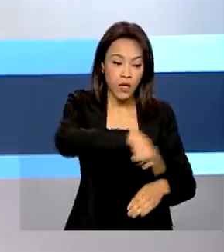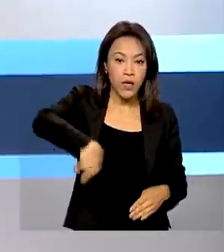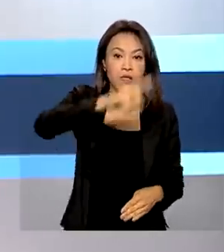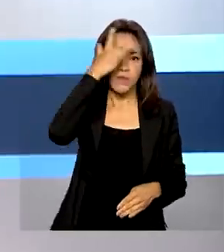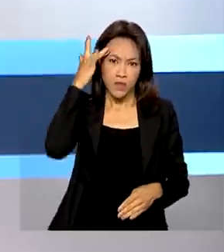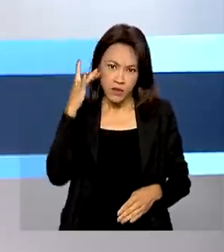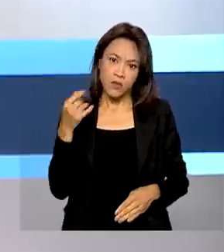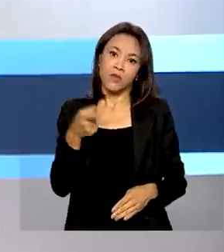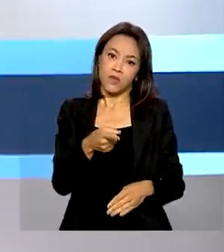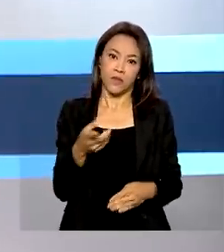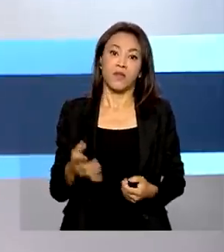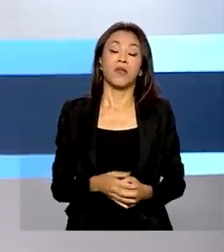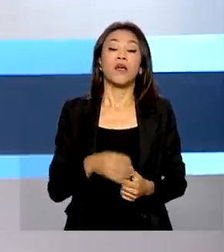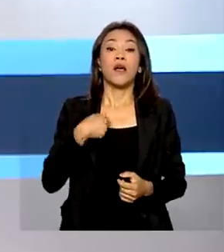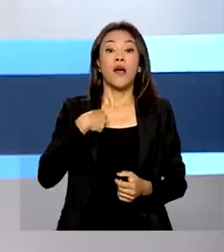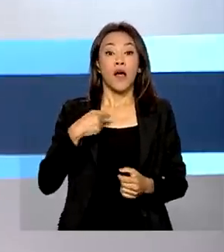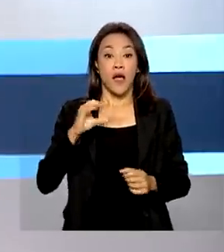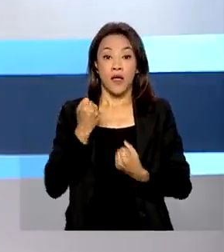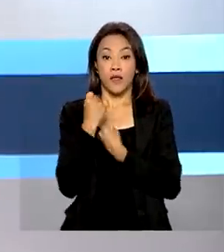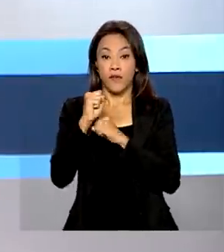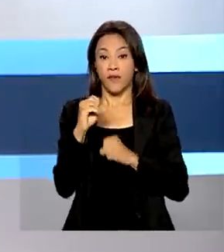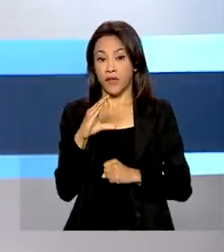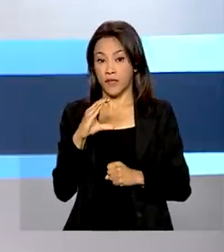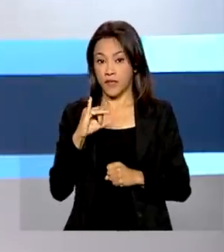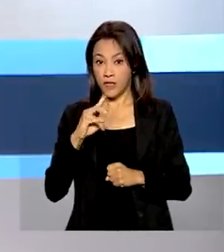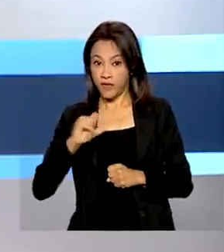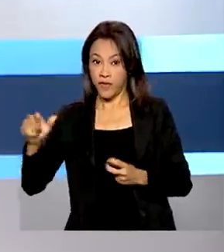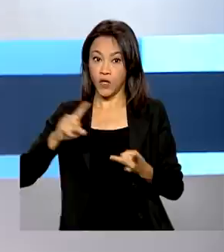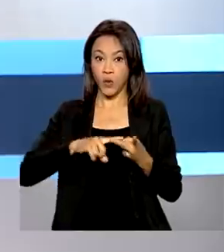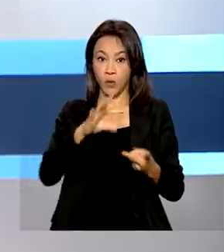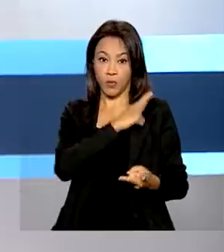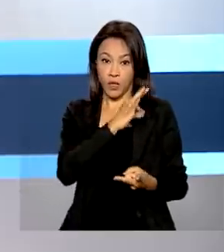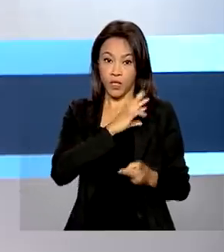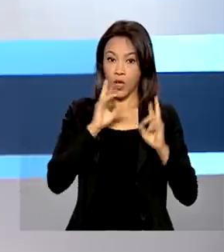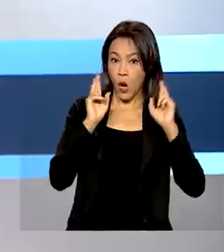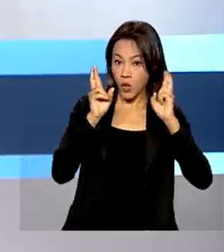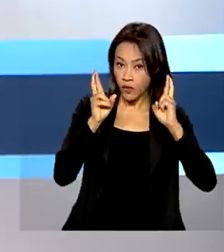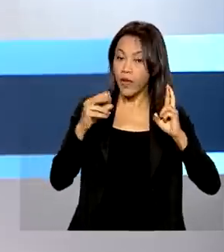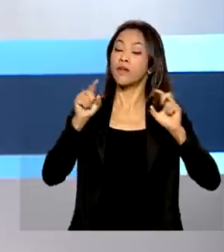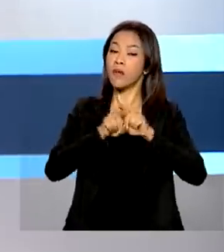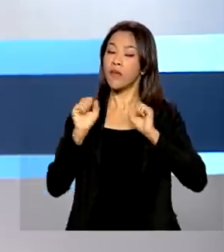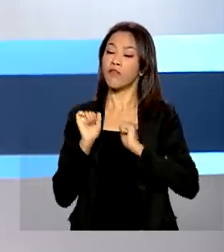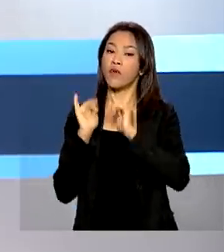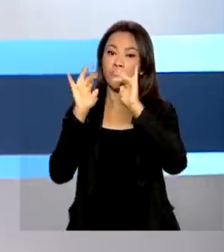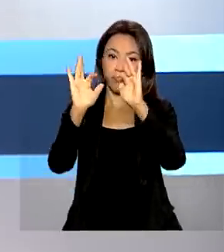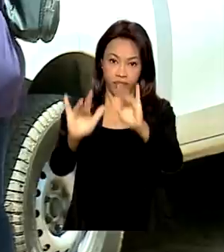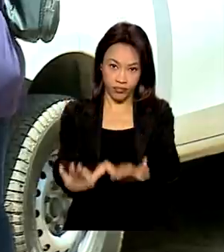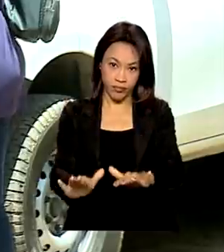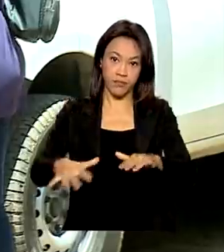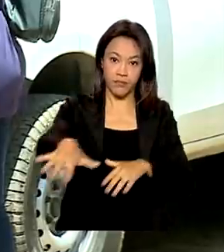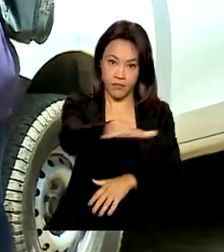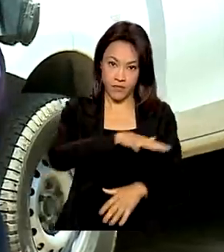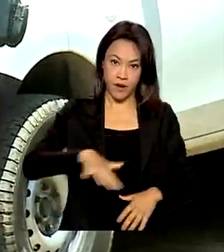município. A Defesa Civil Nacional e policiais rodoviários federais também estão na região serrana do Rio.